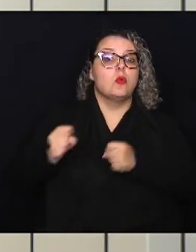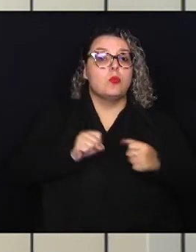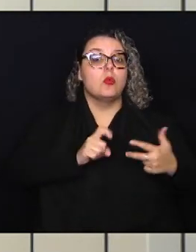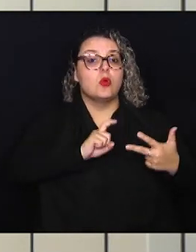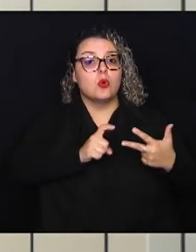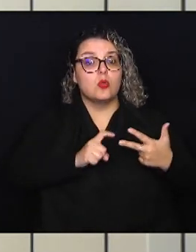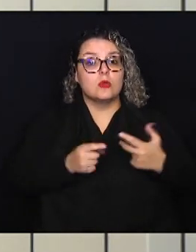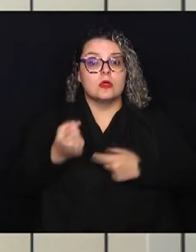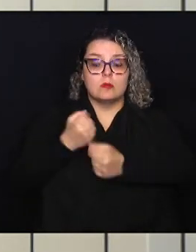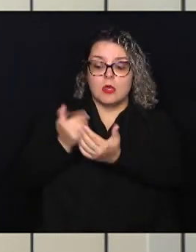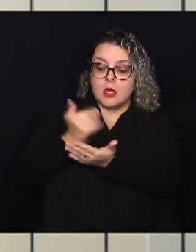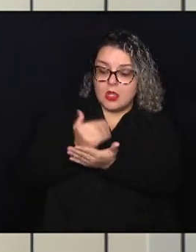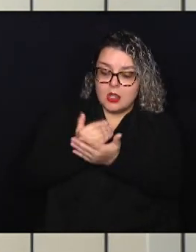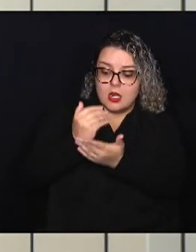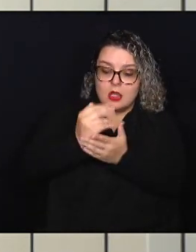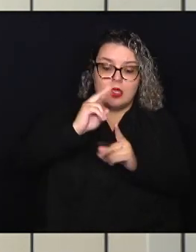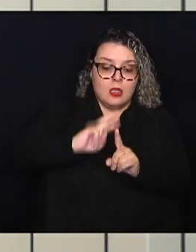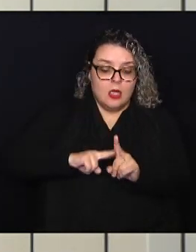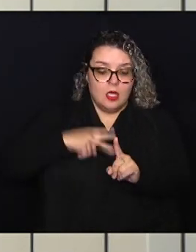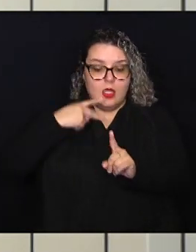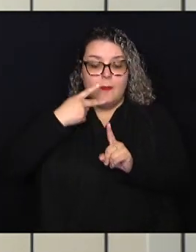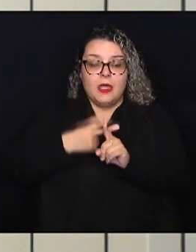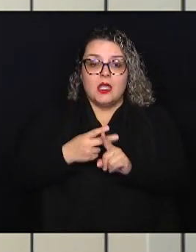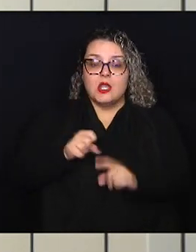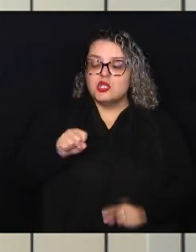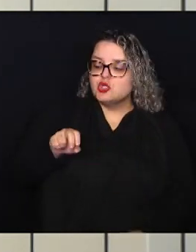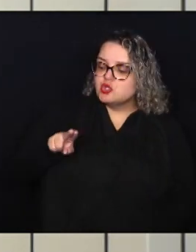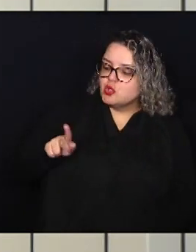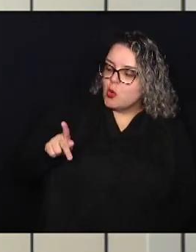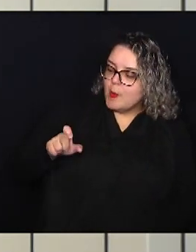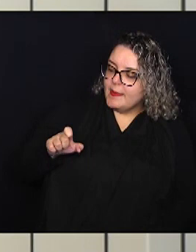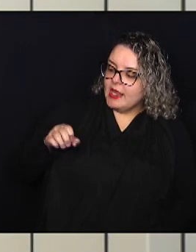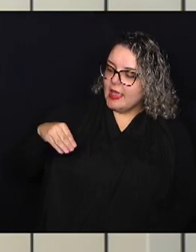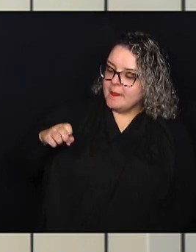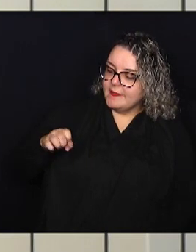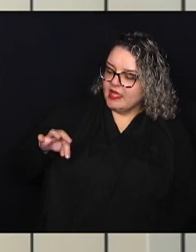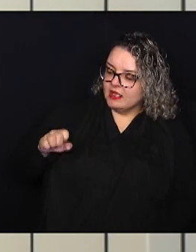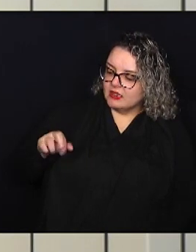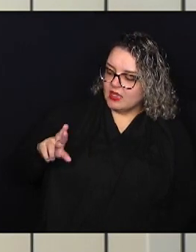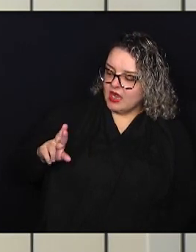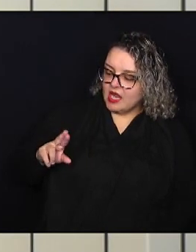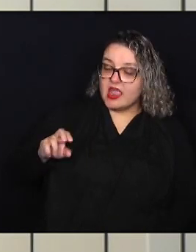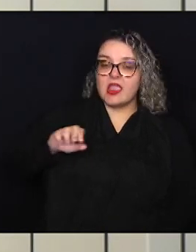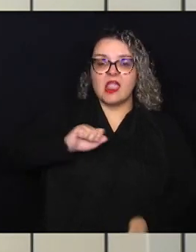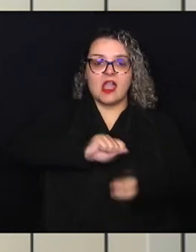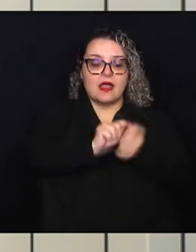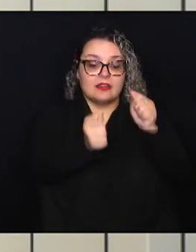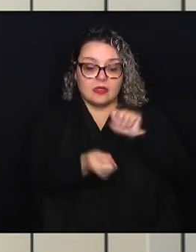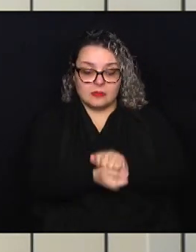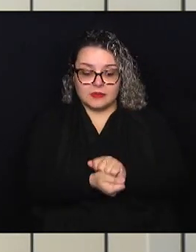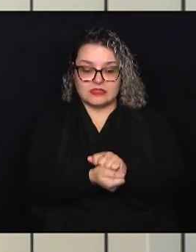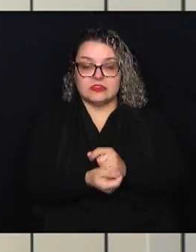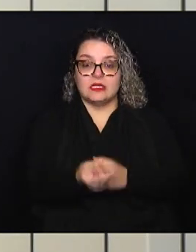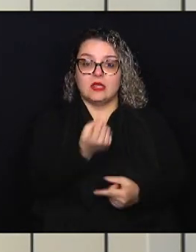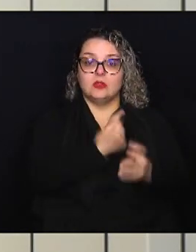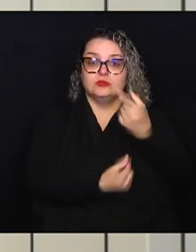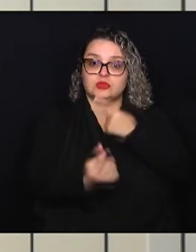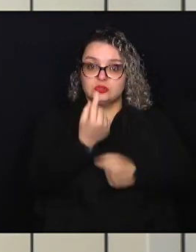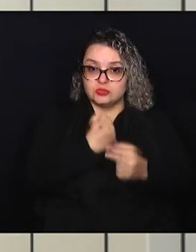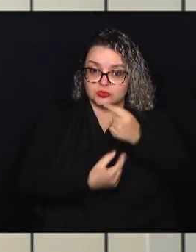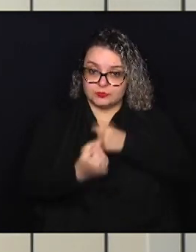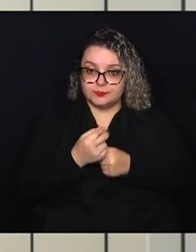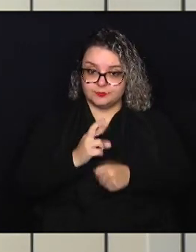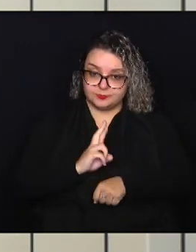abrir crédito adicional, suplementar e remanejar recursos orçamentários do